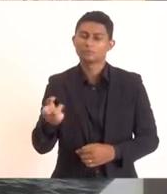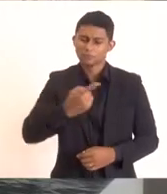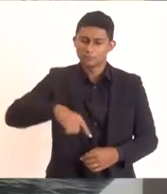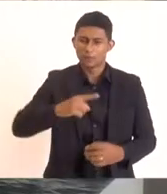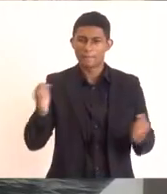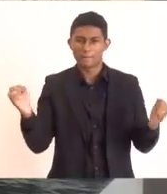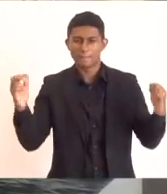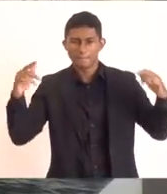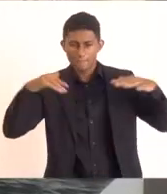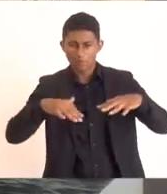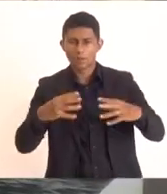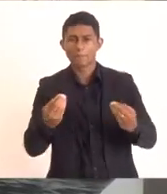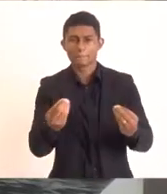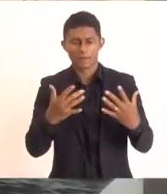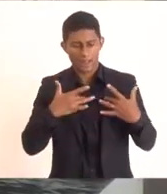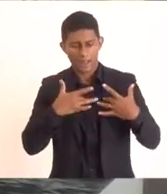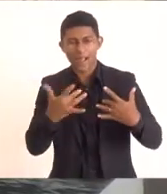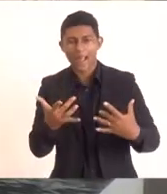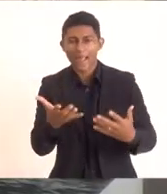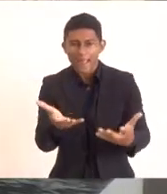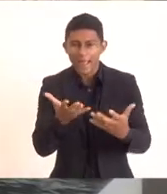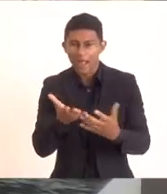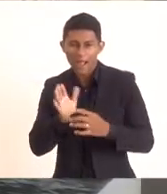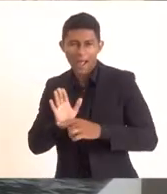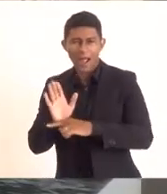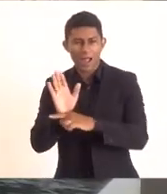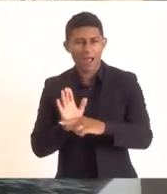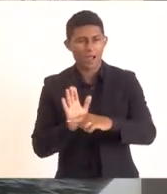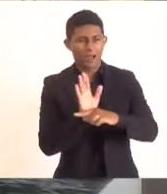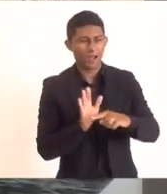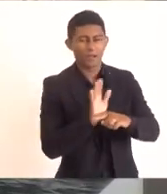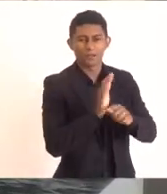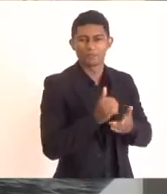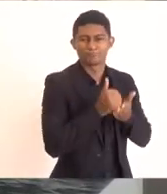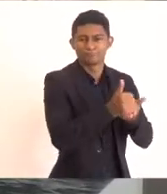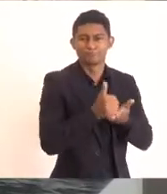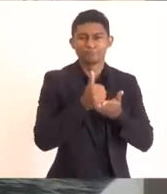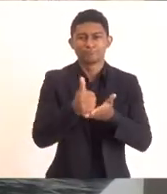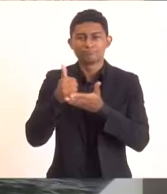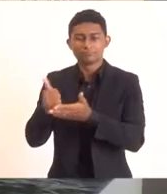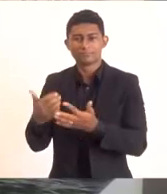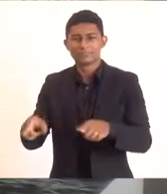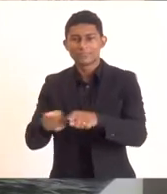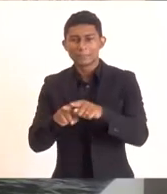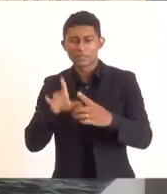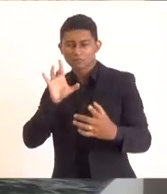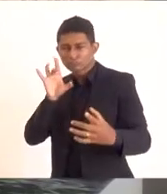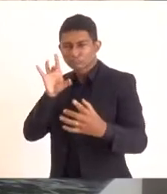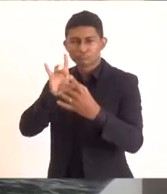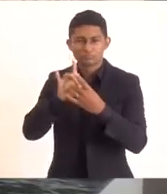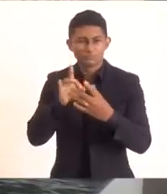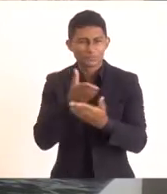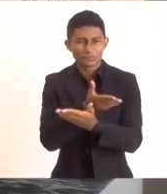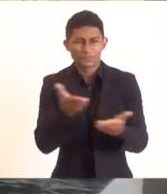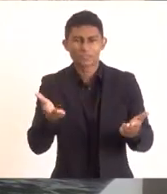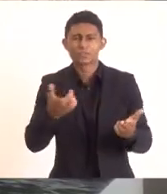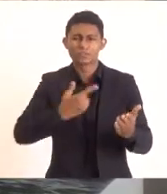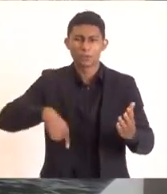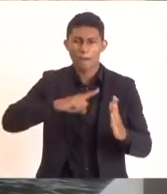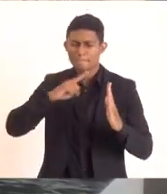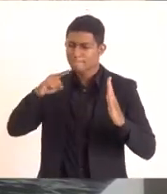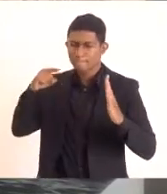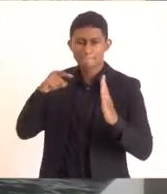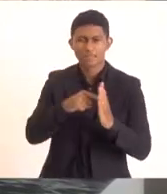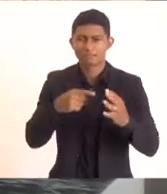colaborar e sempre estar integrados à cadeia produtiva local. É a nossa missão institucional,